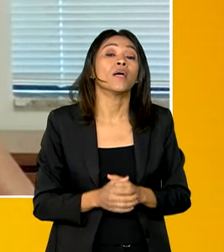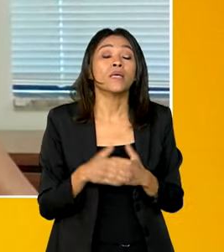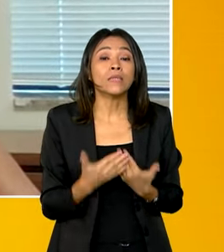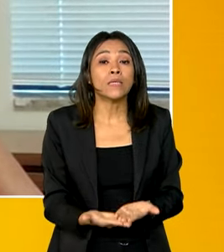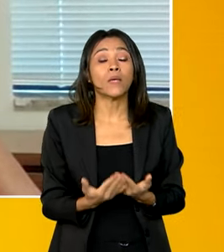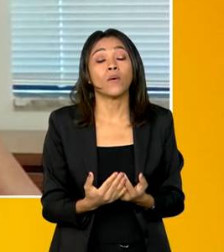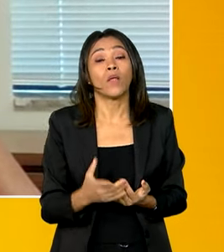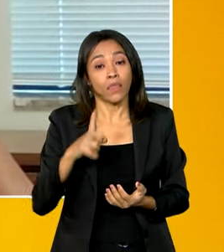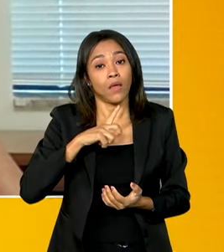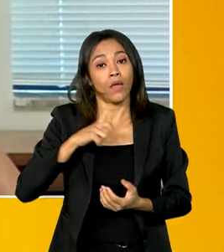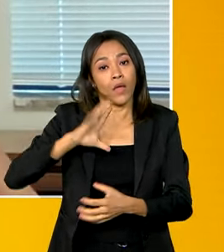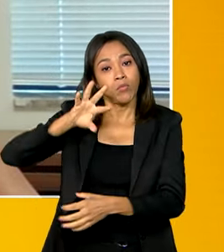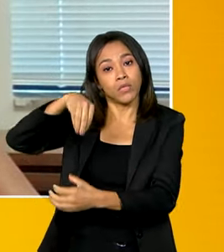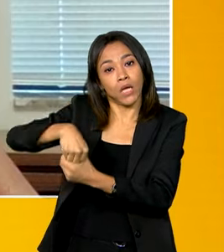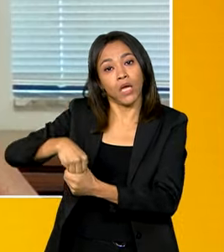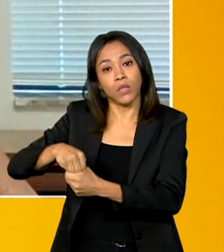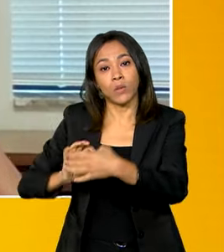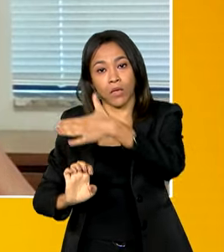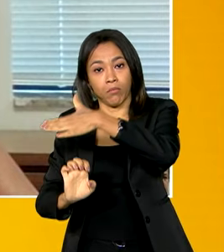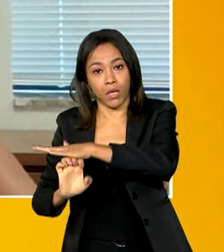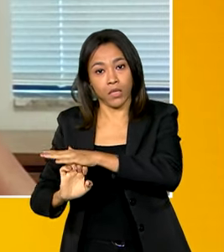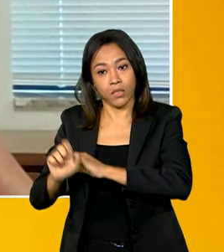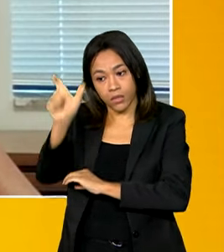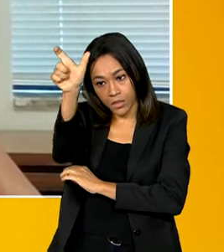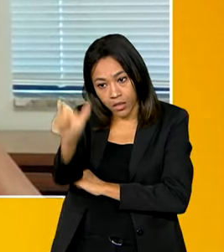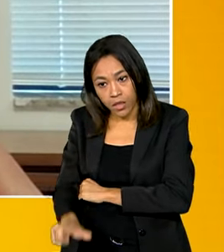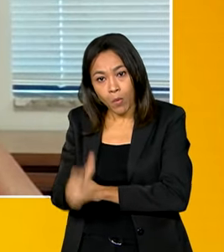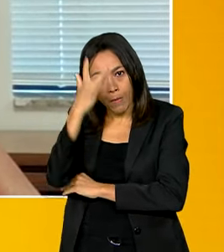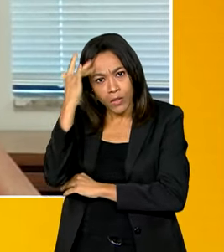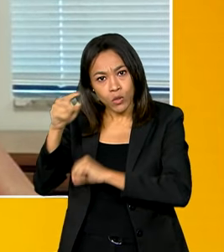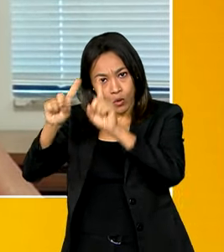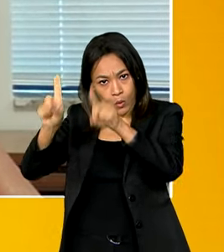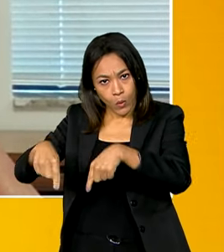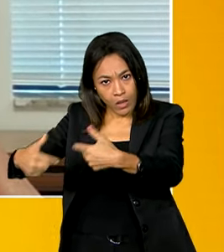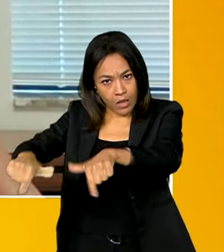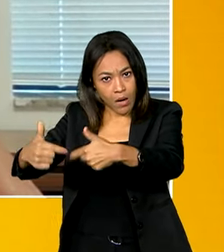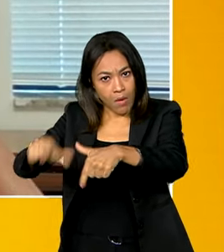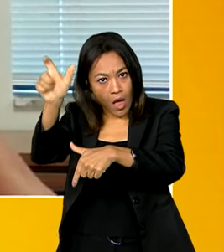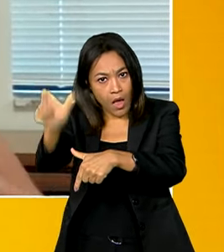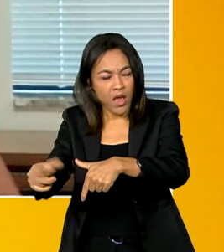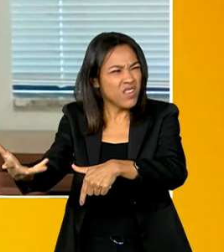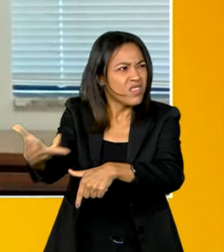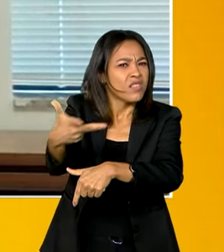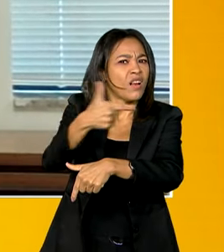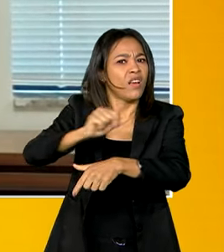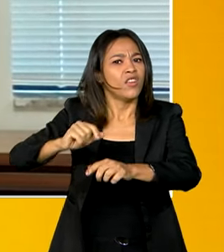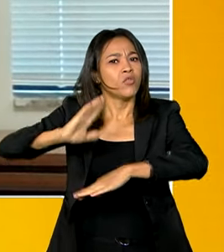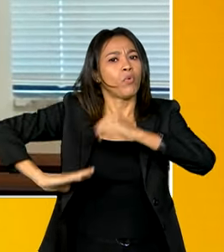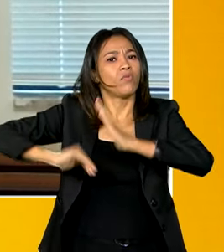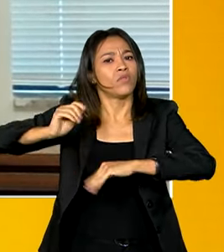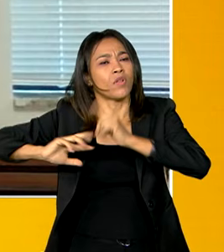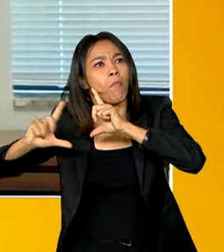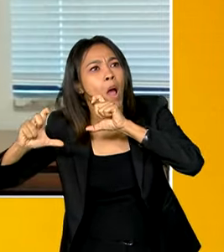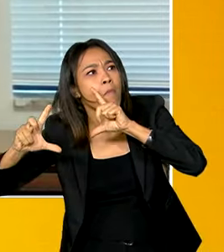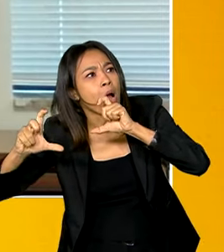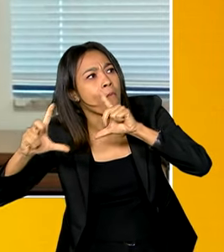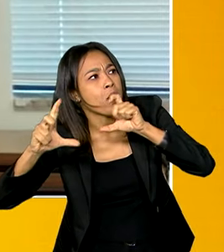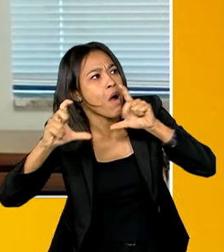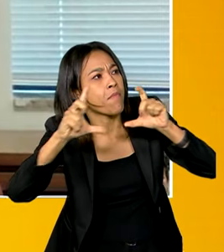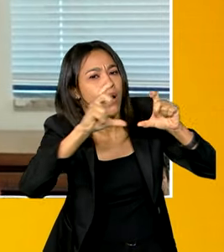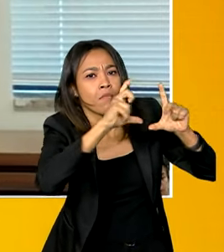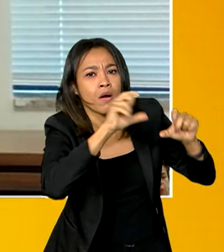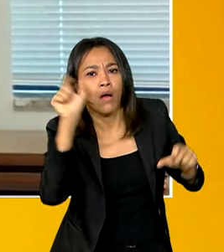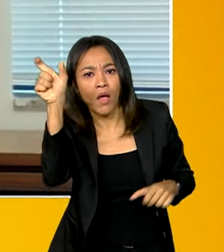a gente tem um empregado de muitos anos que é um excelente fotógrafo, é uma pessoa, assim, além de excelente fotógrafo, é uma pessoa de uma